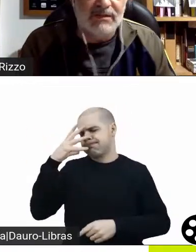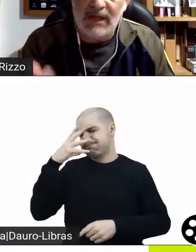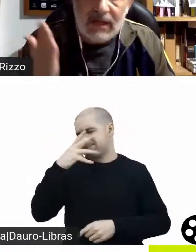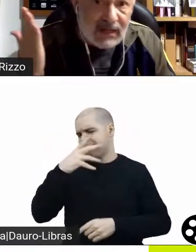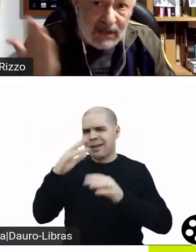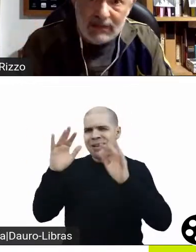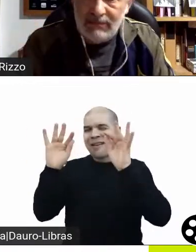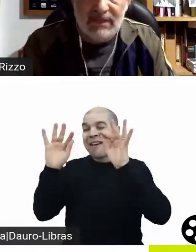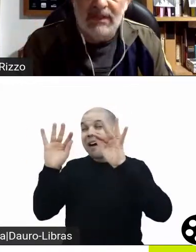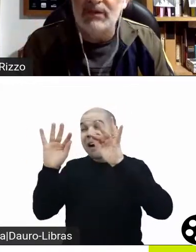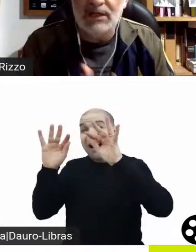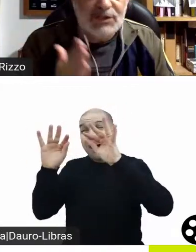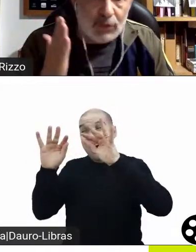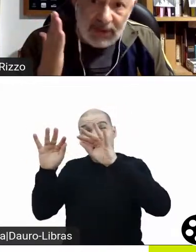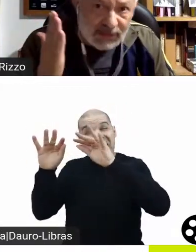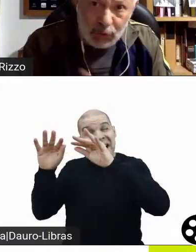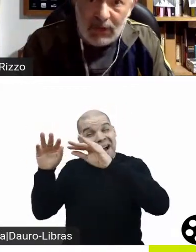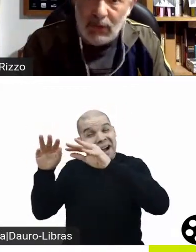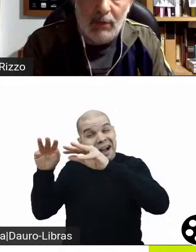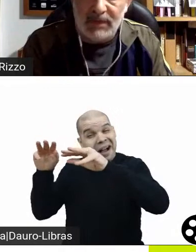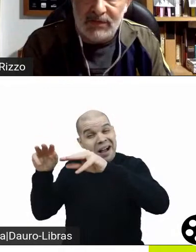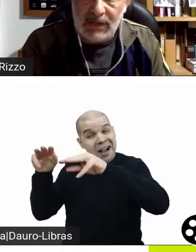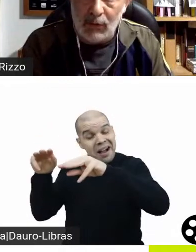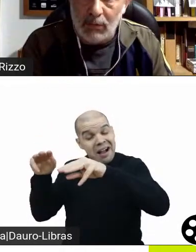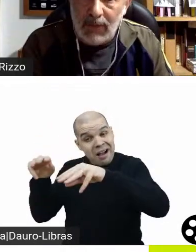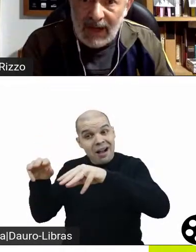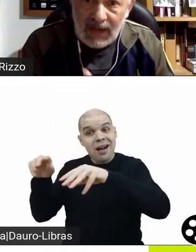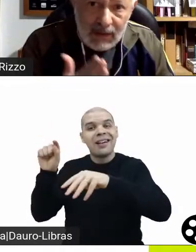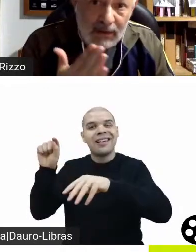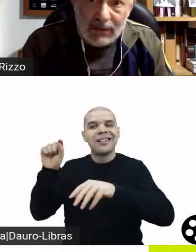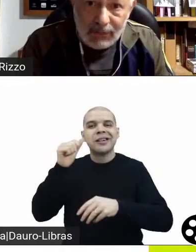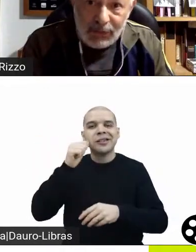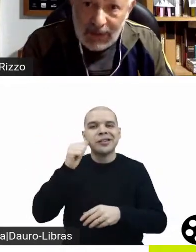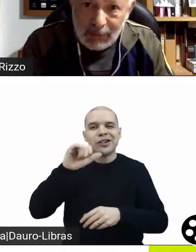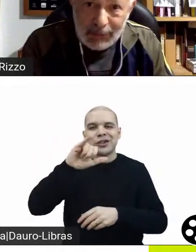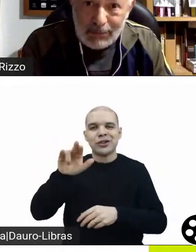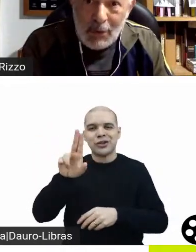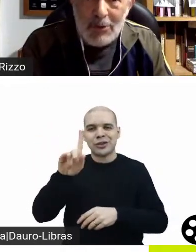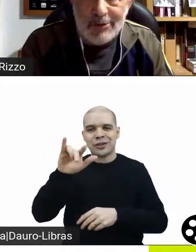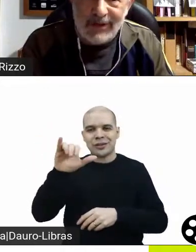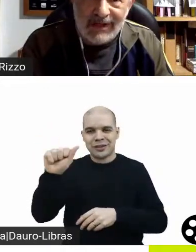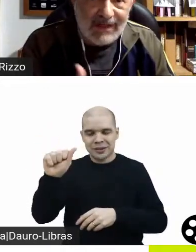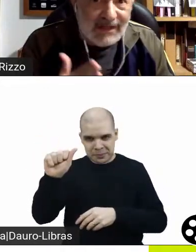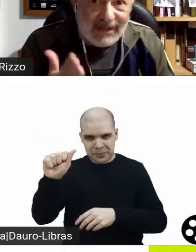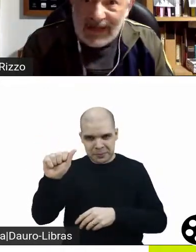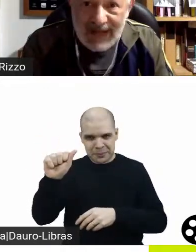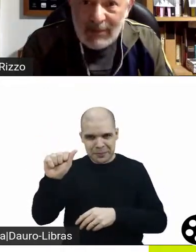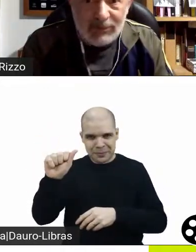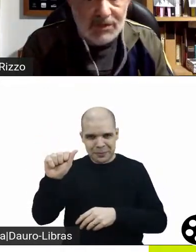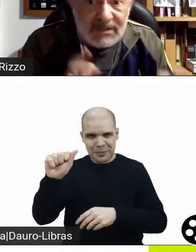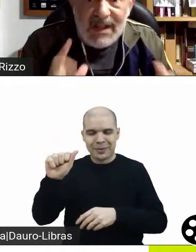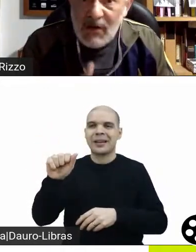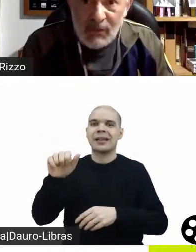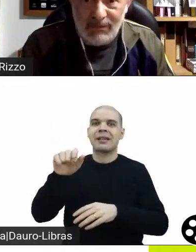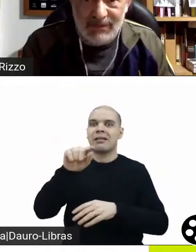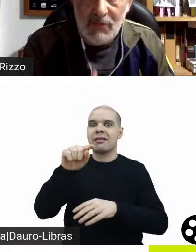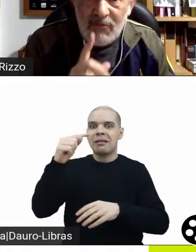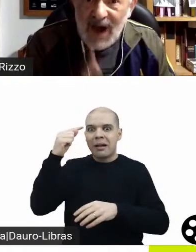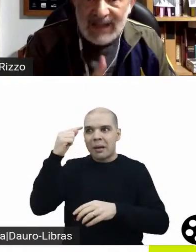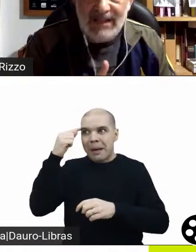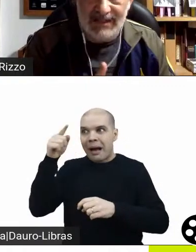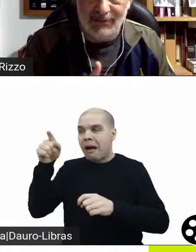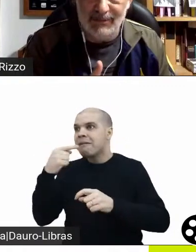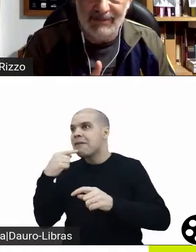infeliz, o que você achou? Que a Julia Roberts ia roubar o Dermot Murley da Cameron Dias? Não,